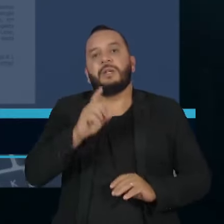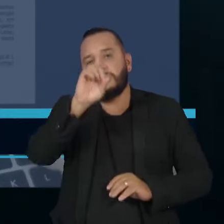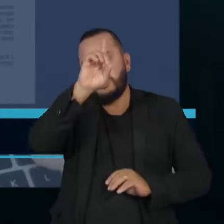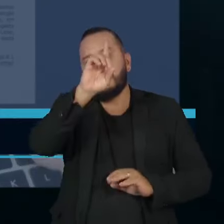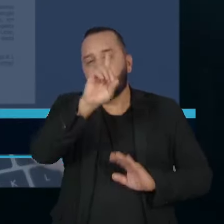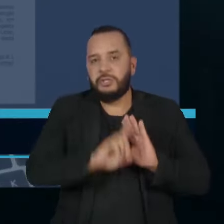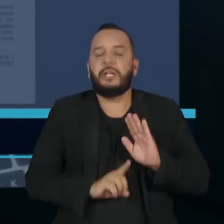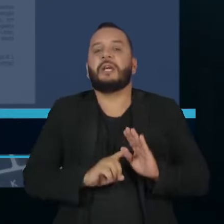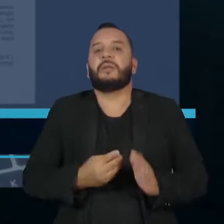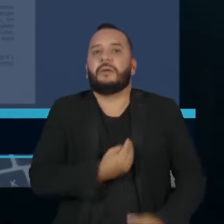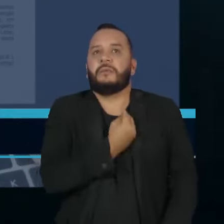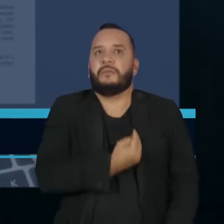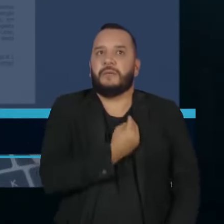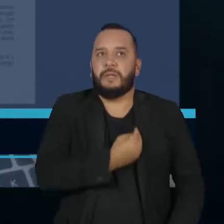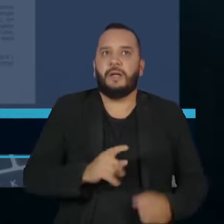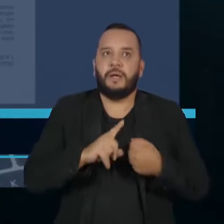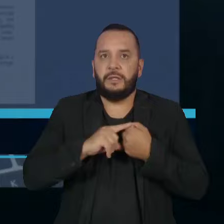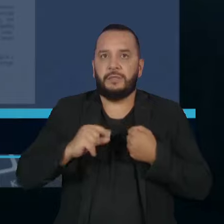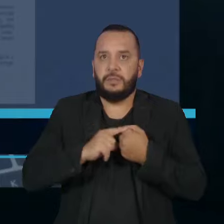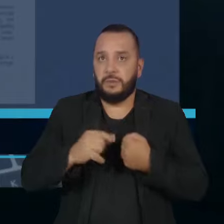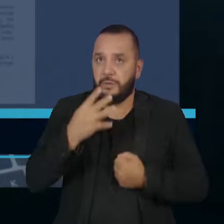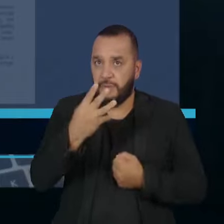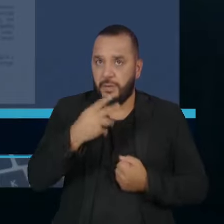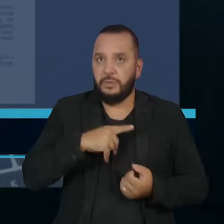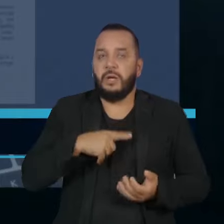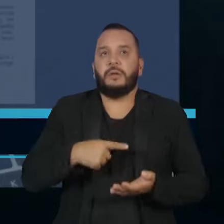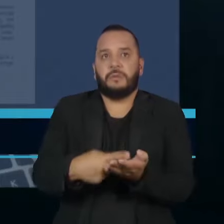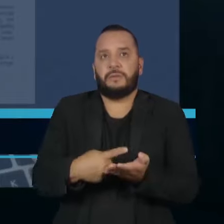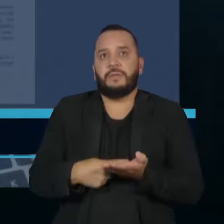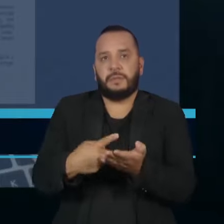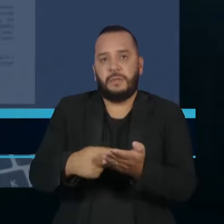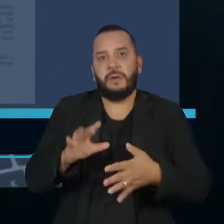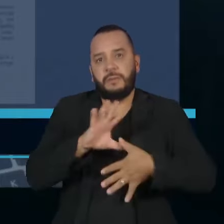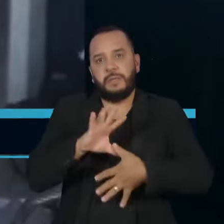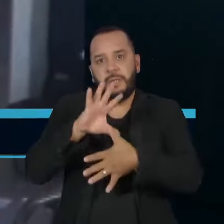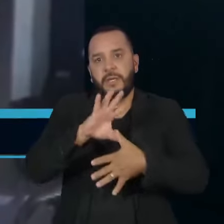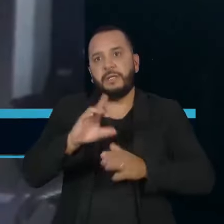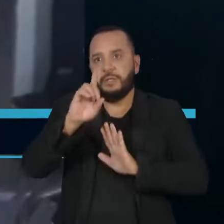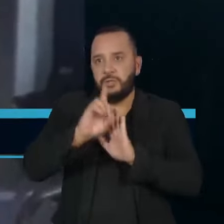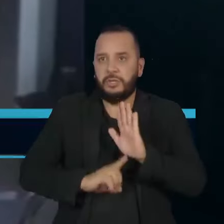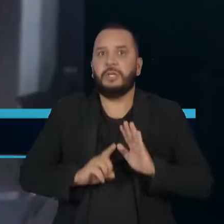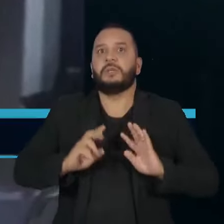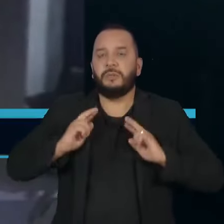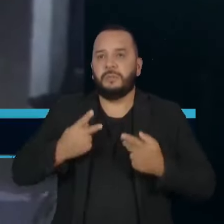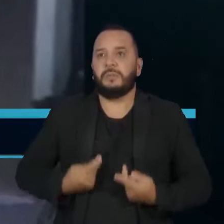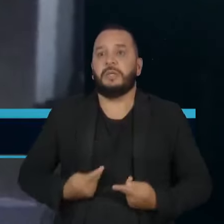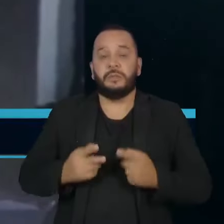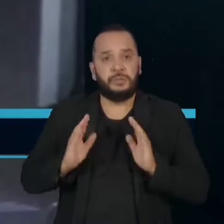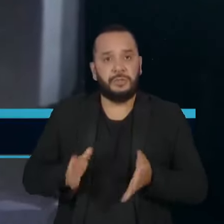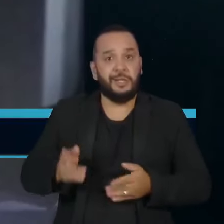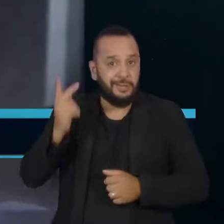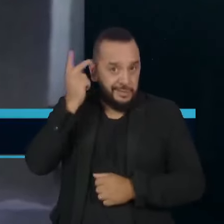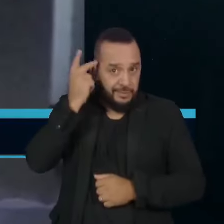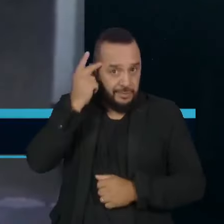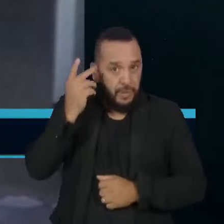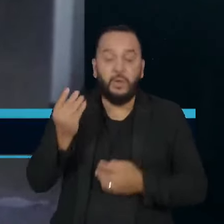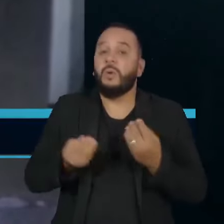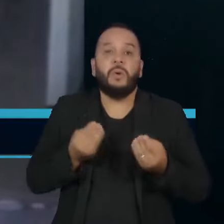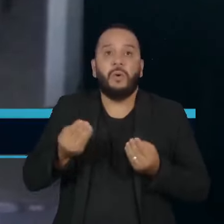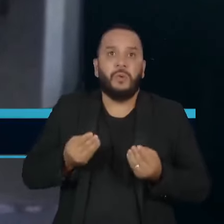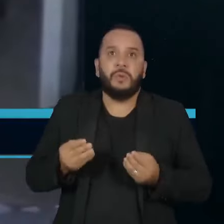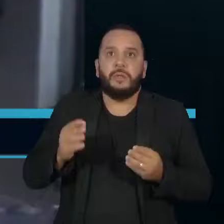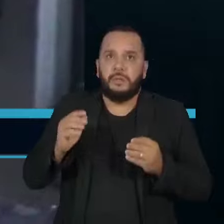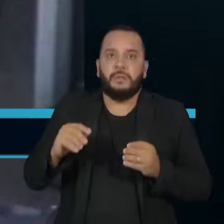reconhecido no artigo 4 da Convenção Americana sobre Direitos Humanos, pela ação da PM de São Paulo, que ficou